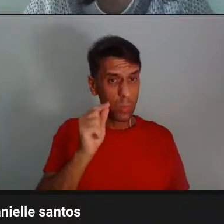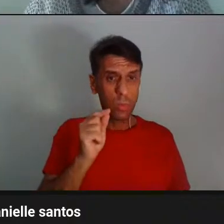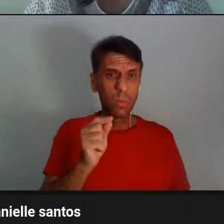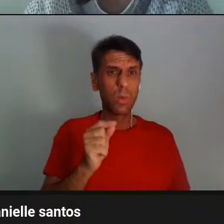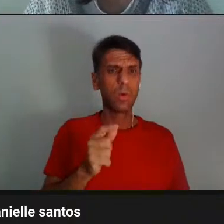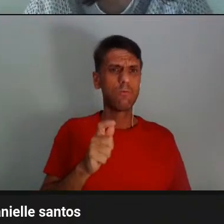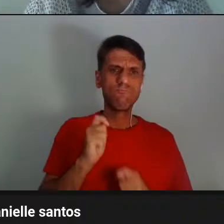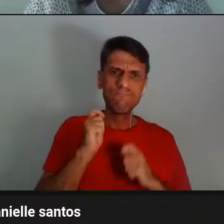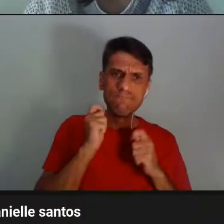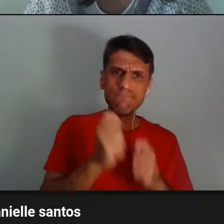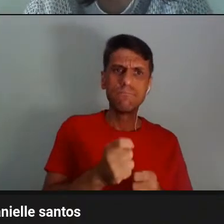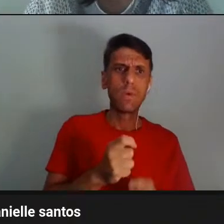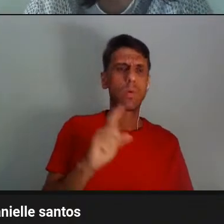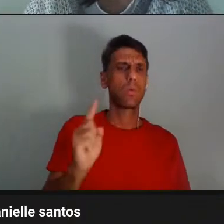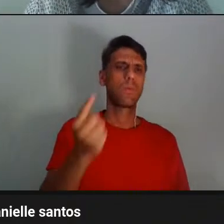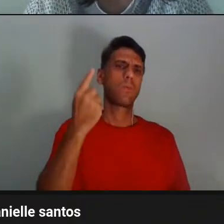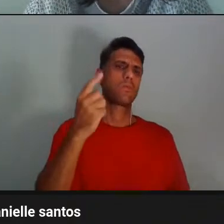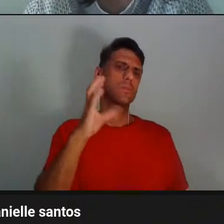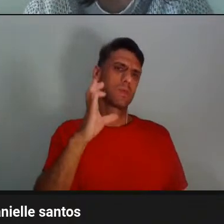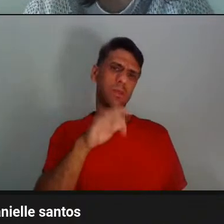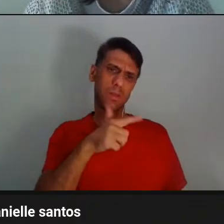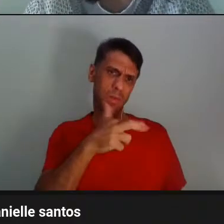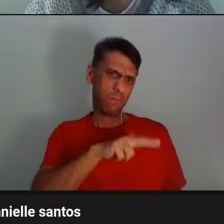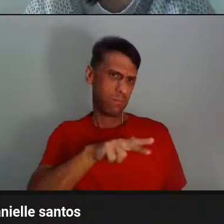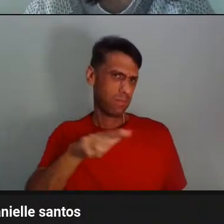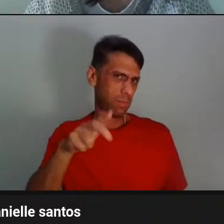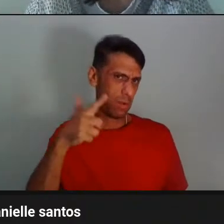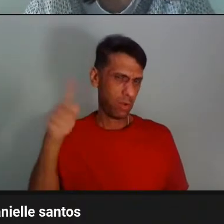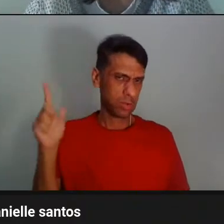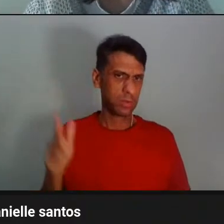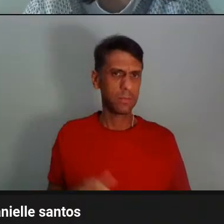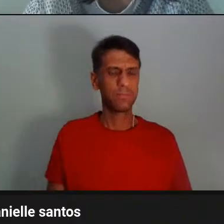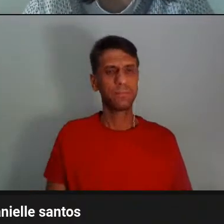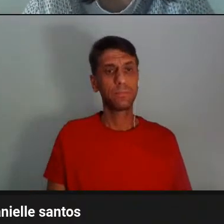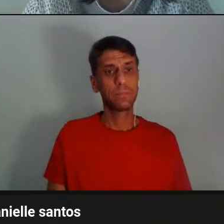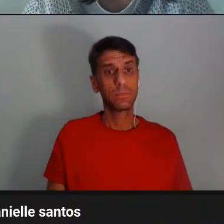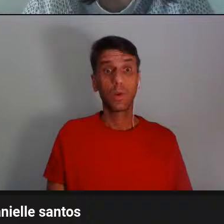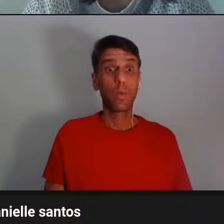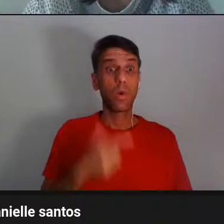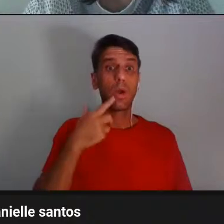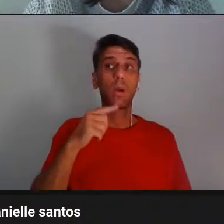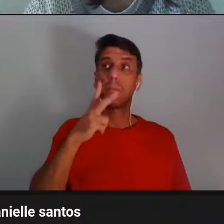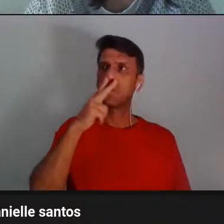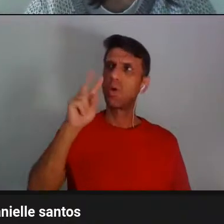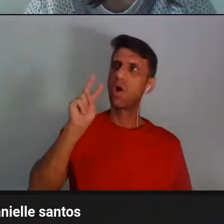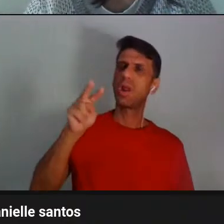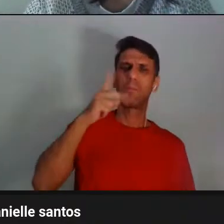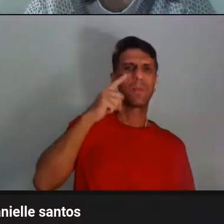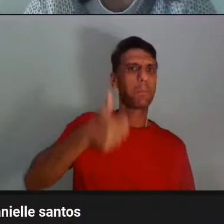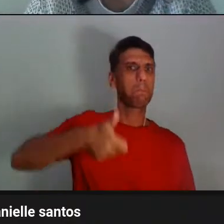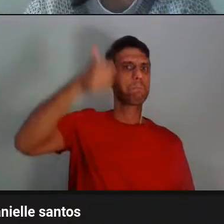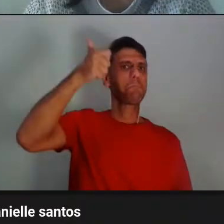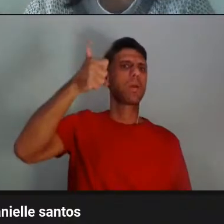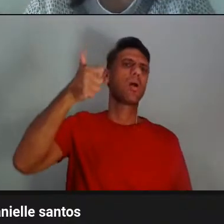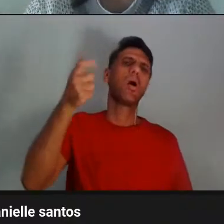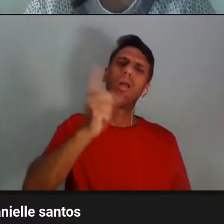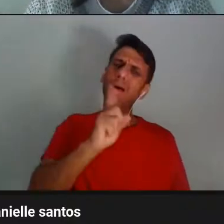de ciência, né, considerada como a melhor. Então, a gente chegou nessa